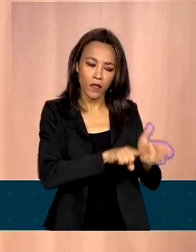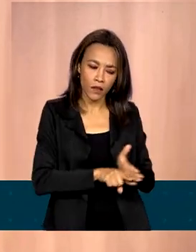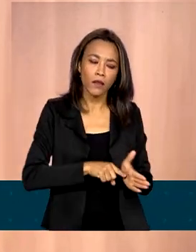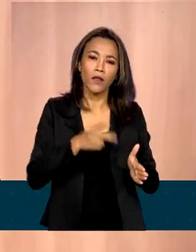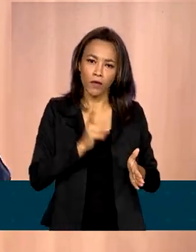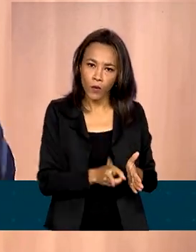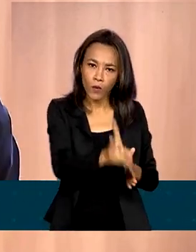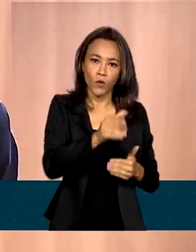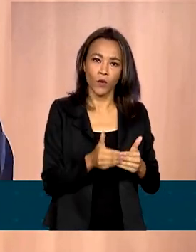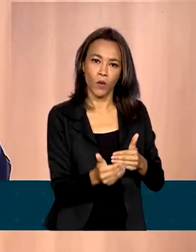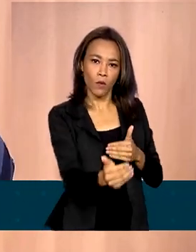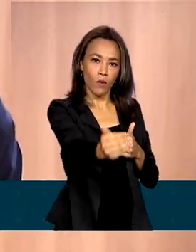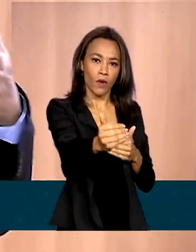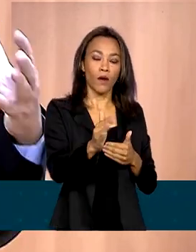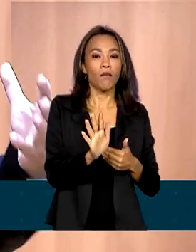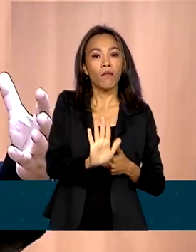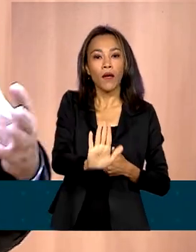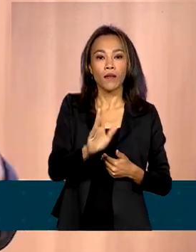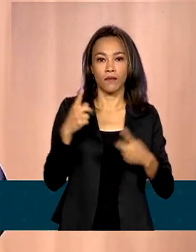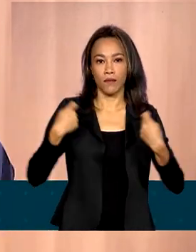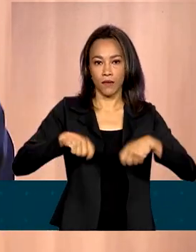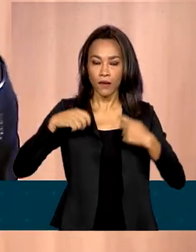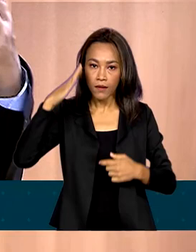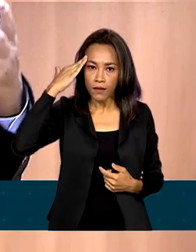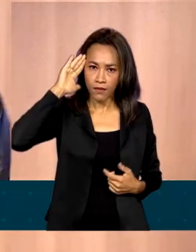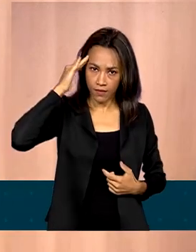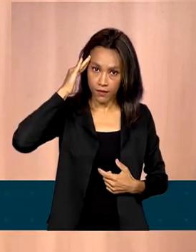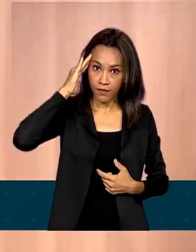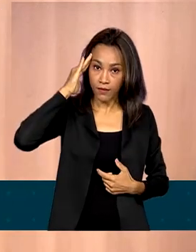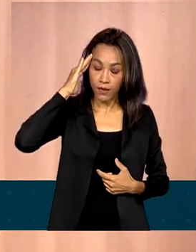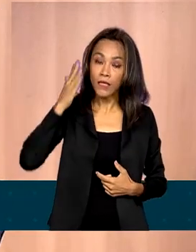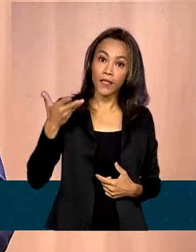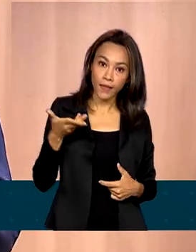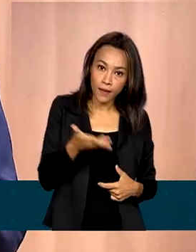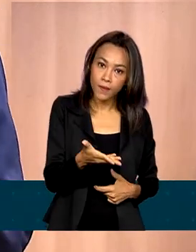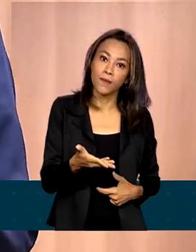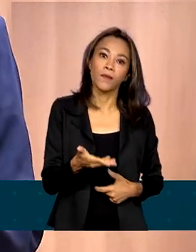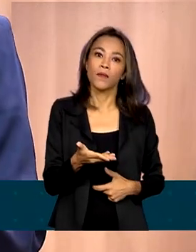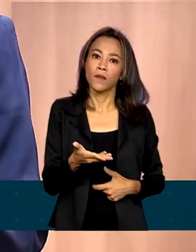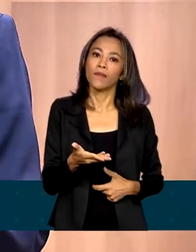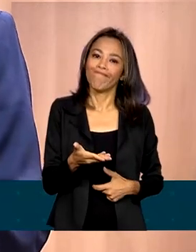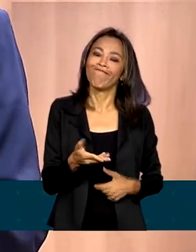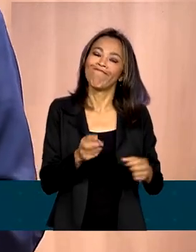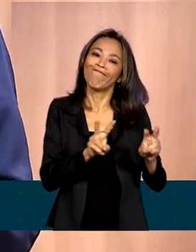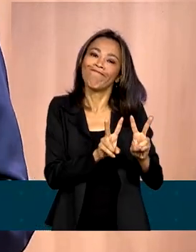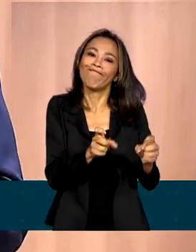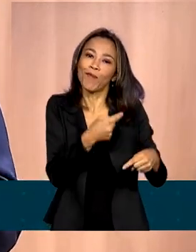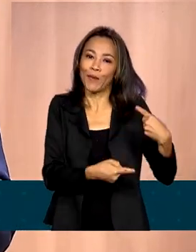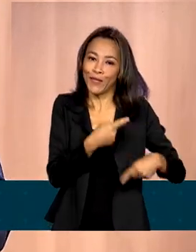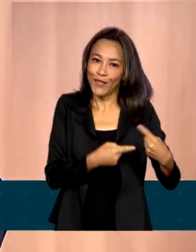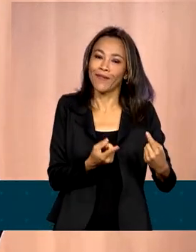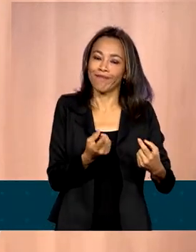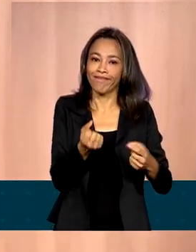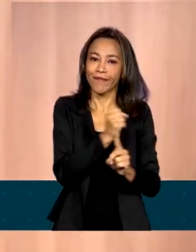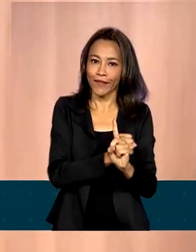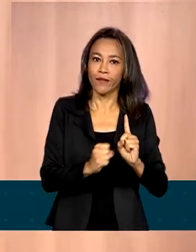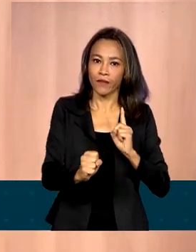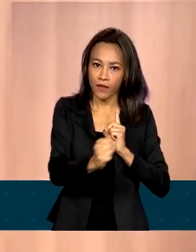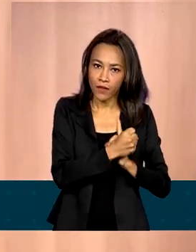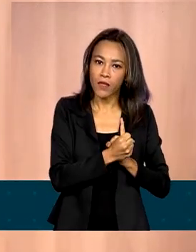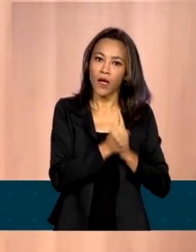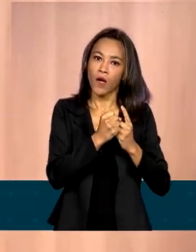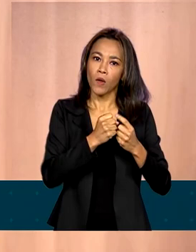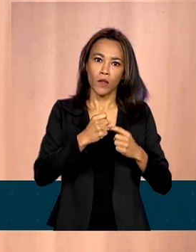feitas. Agora nós precisamos entender que é uma situação política e social de alta